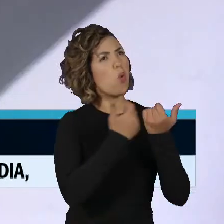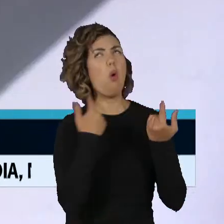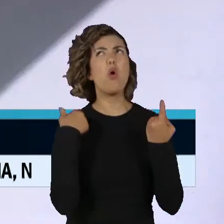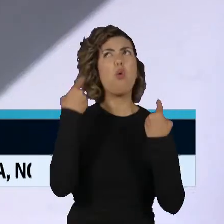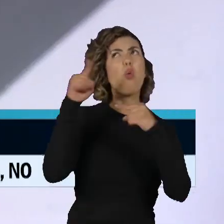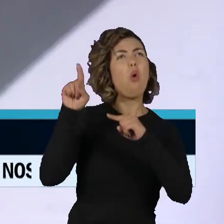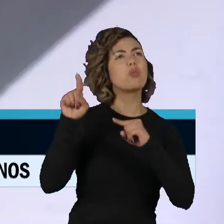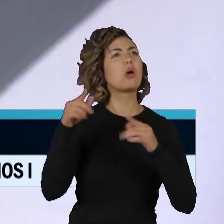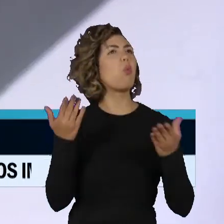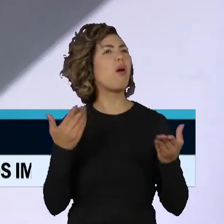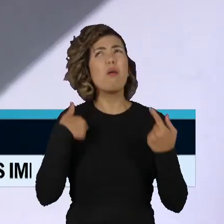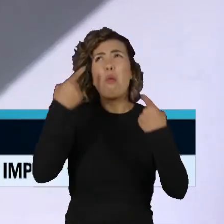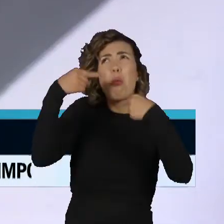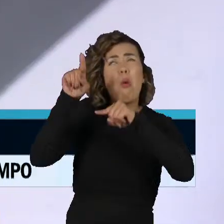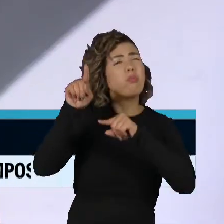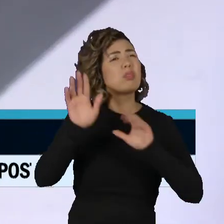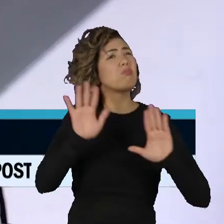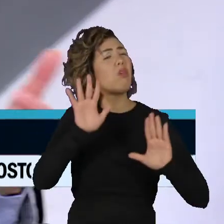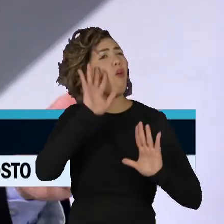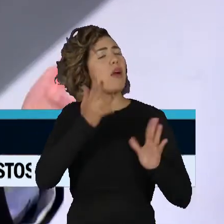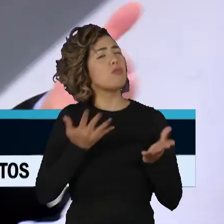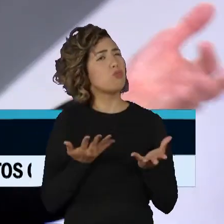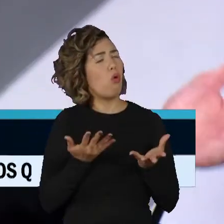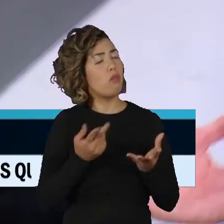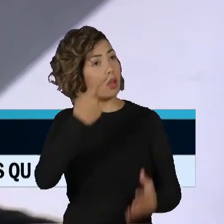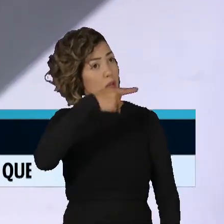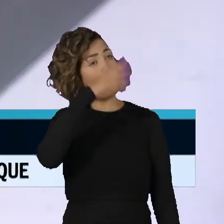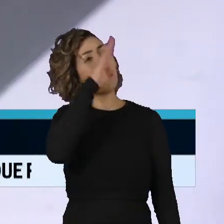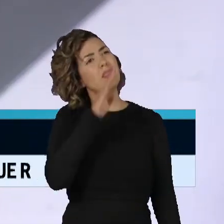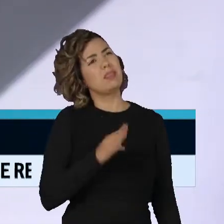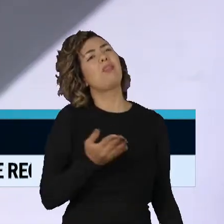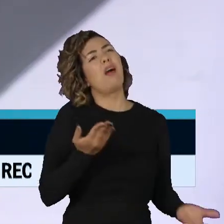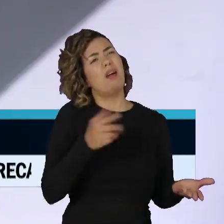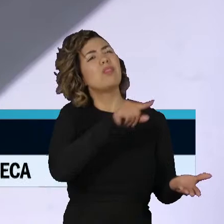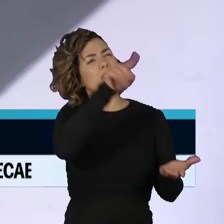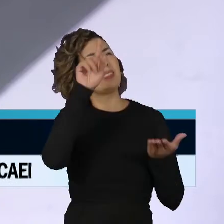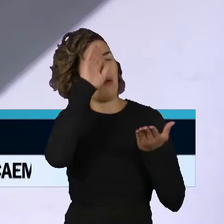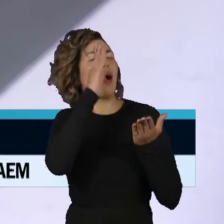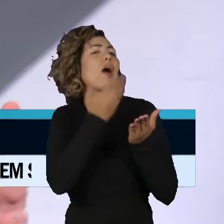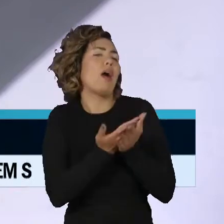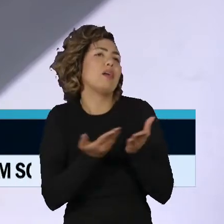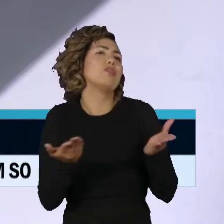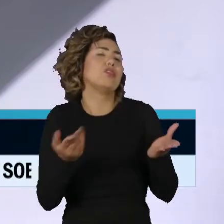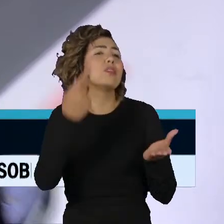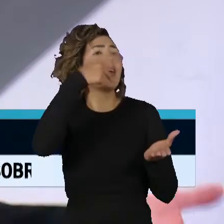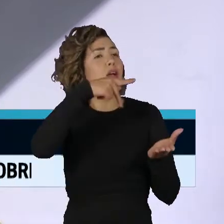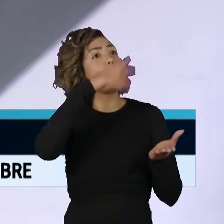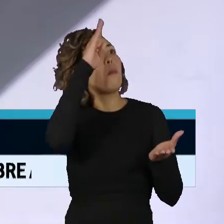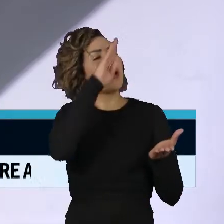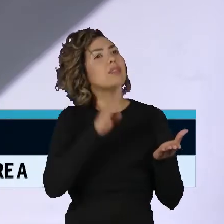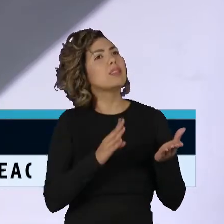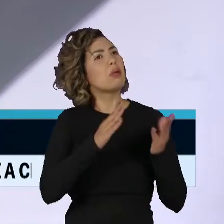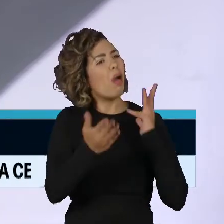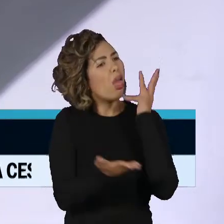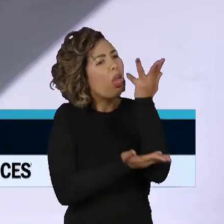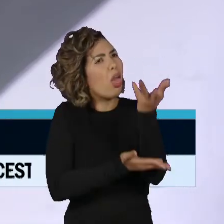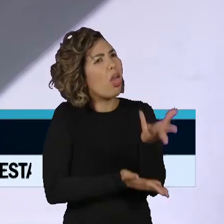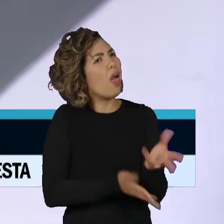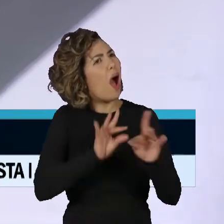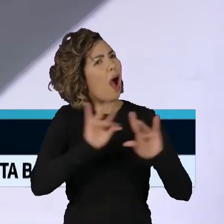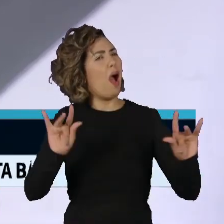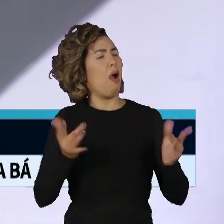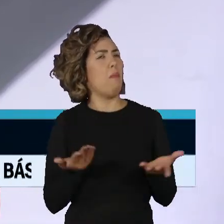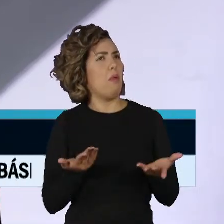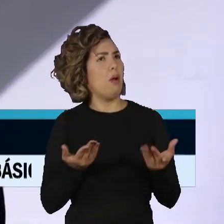resolver a questão. E o Brasil, eu quero insistir, acho que todo mundo, o Gésner, você, quer dizer, o Brasil precisa acabar com o desmatamento ilegal.